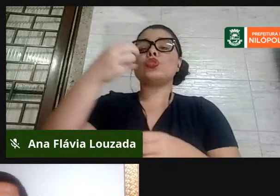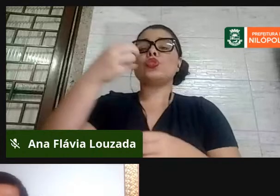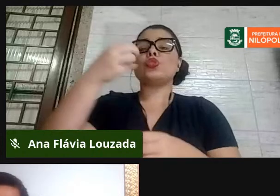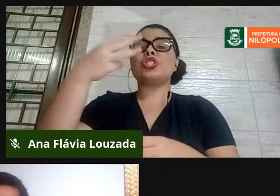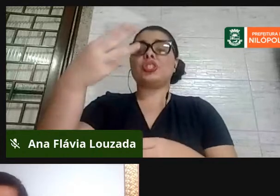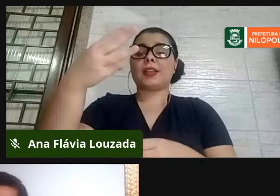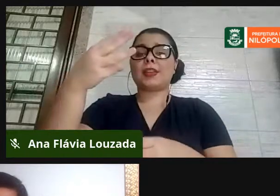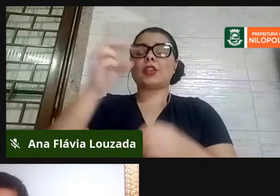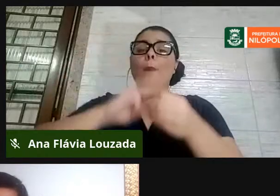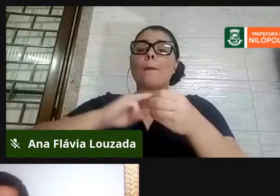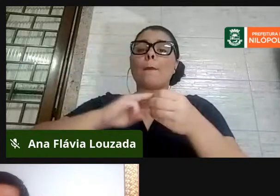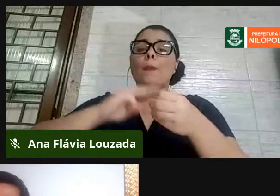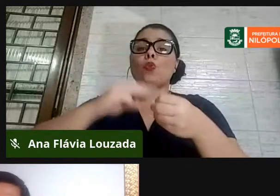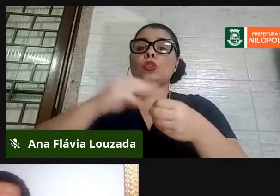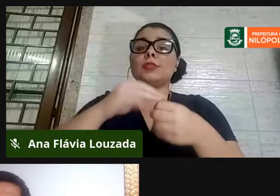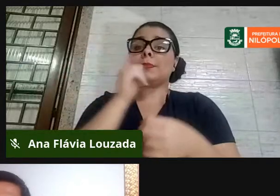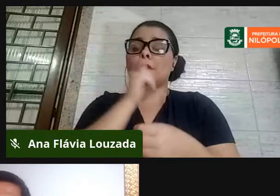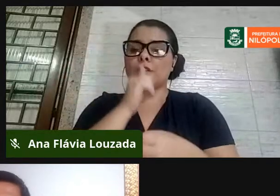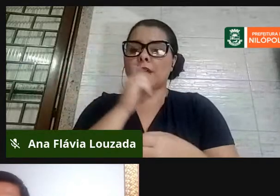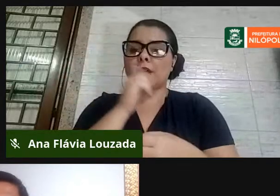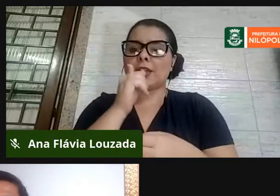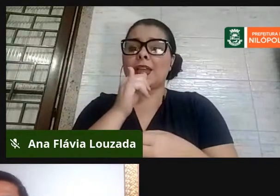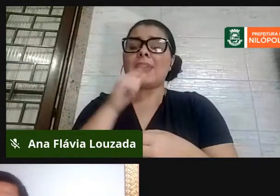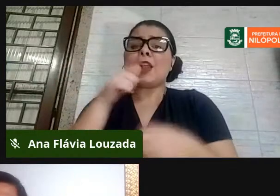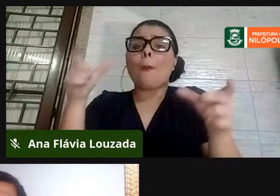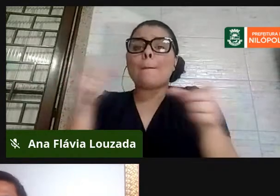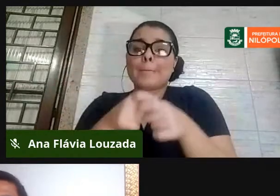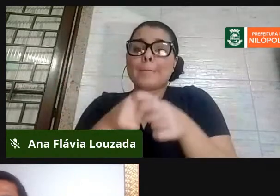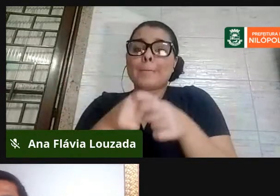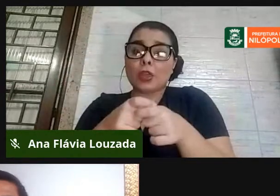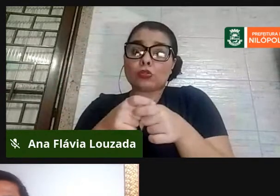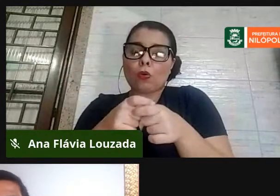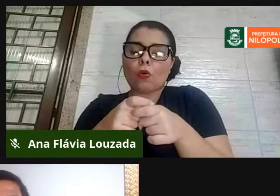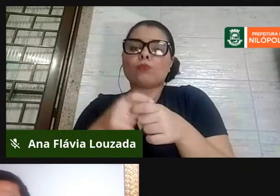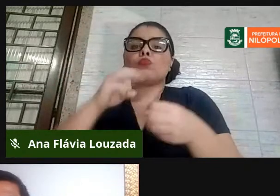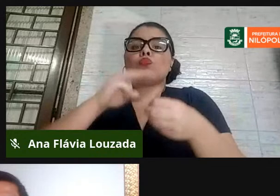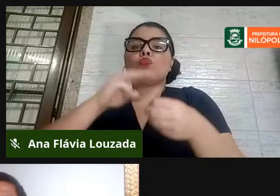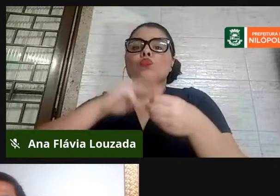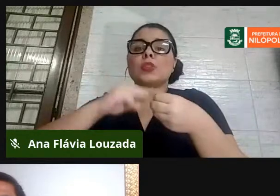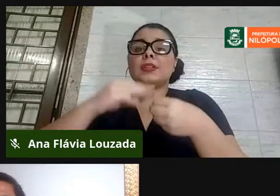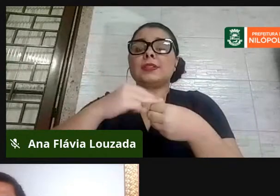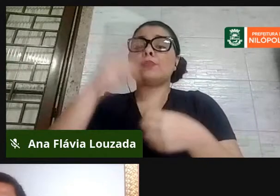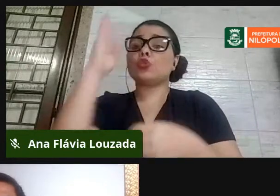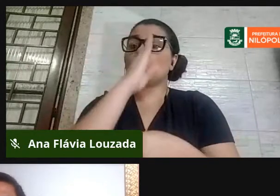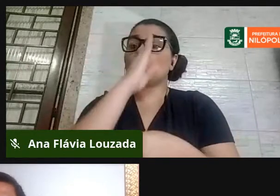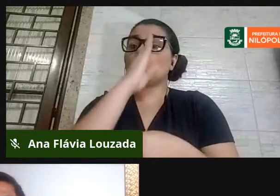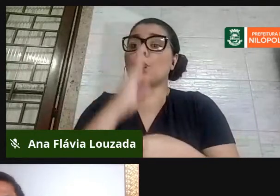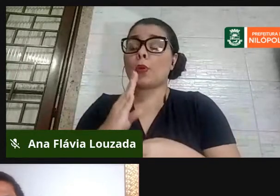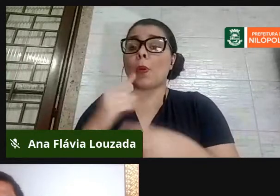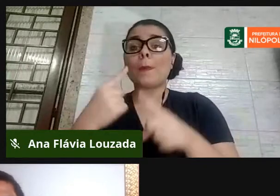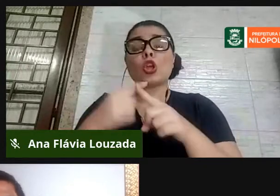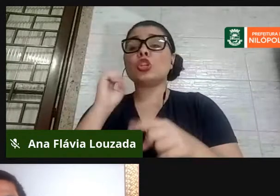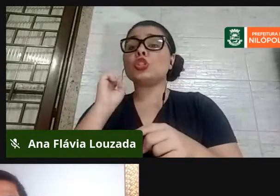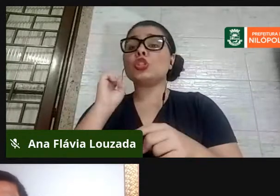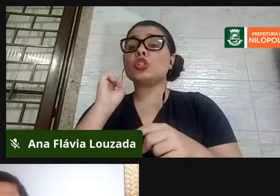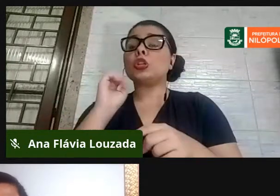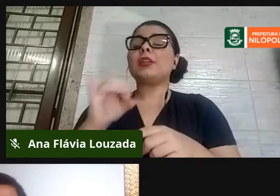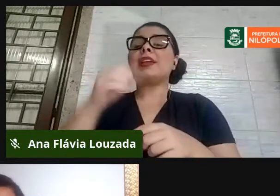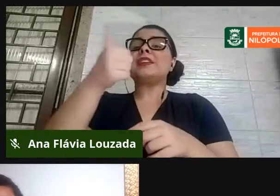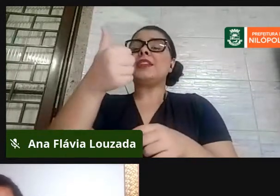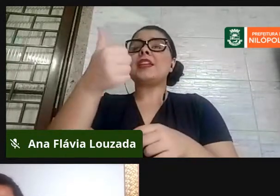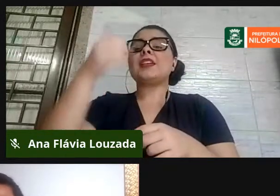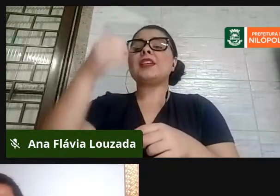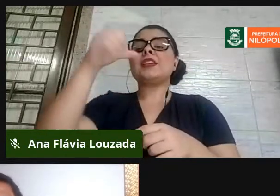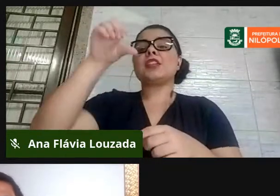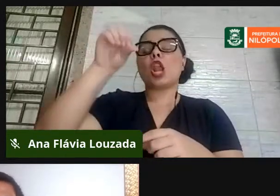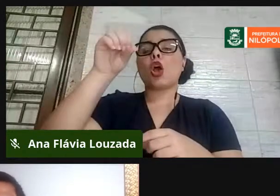um dos menores municípios que nós temos aqui no Brasil. E porque ele só tem 19 quilômetros de extensão, mas ele tem